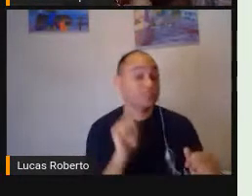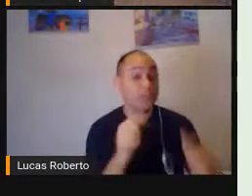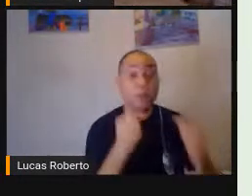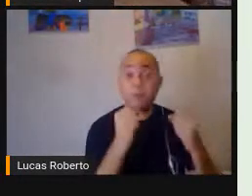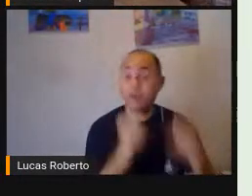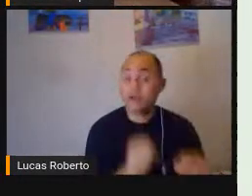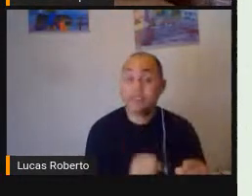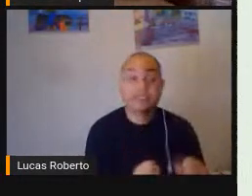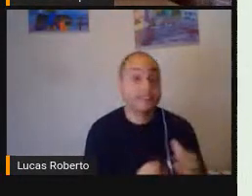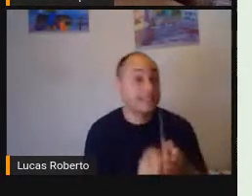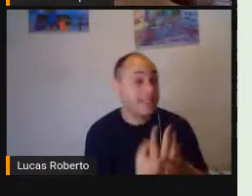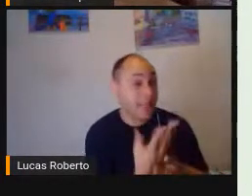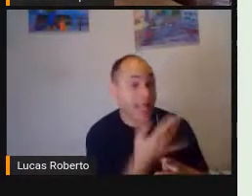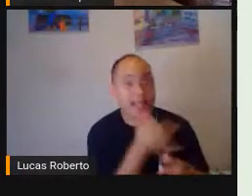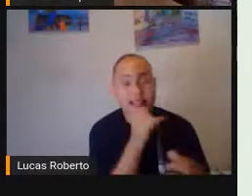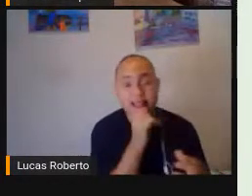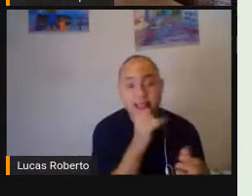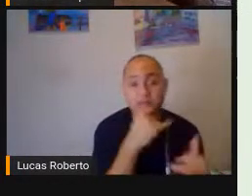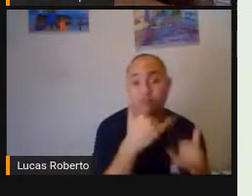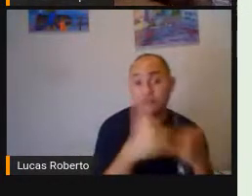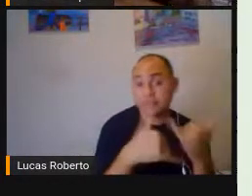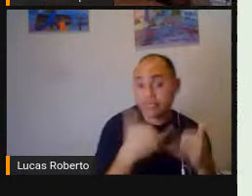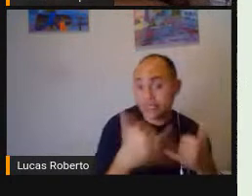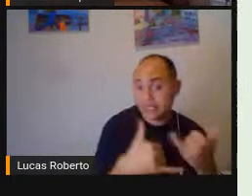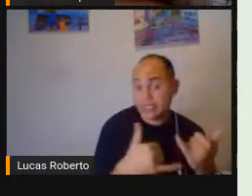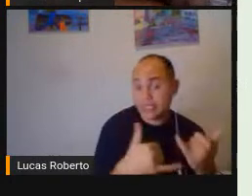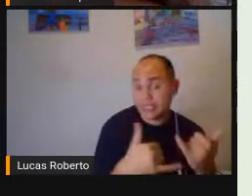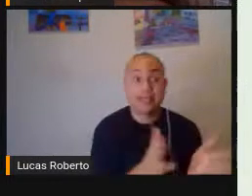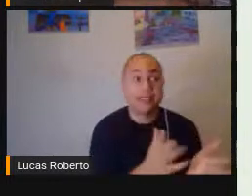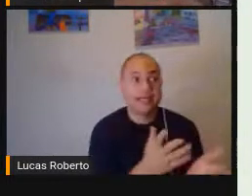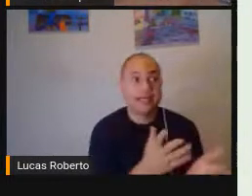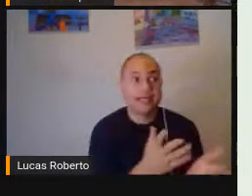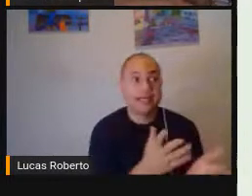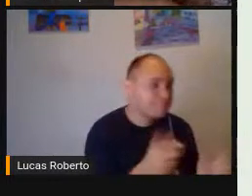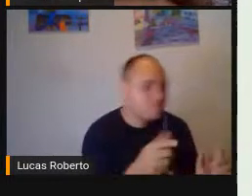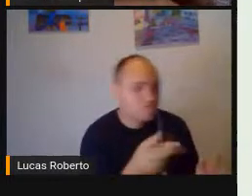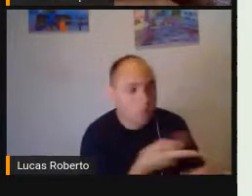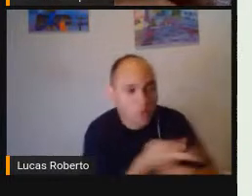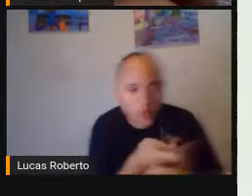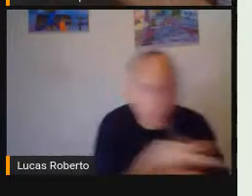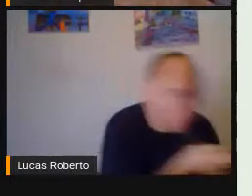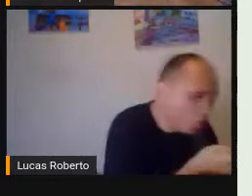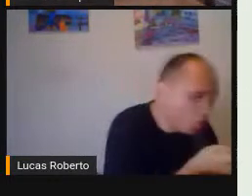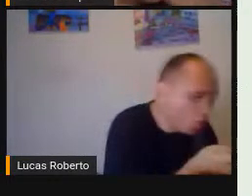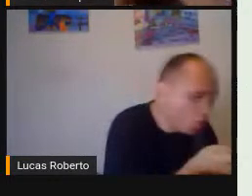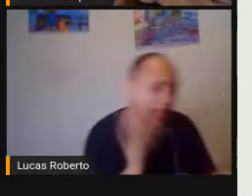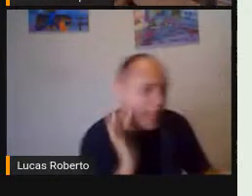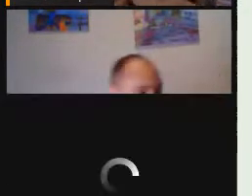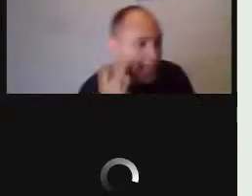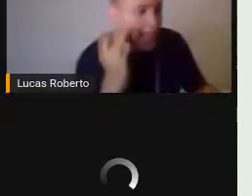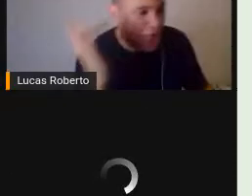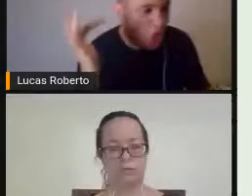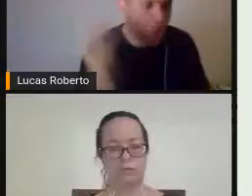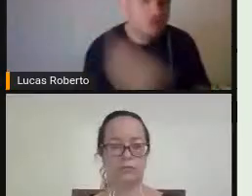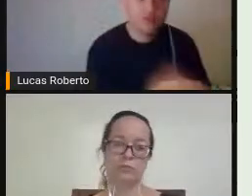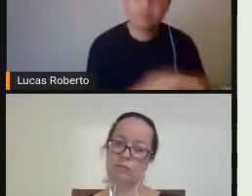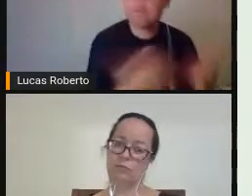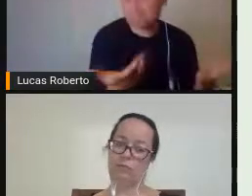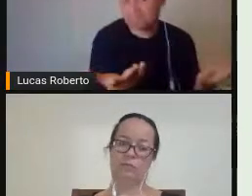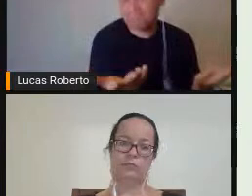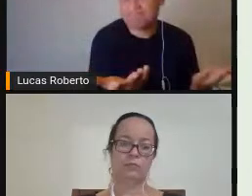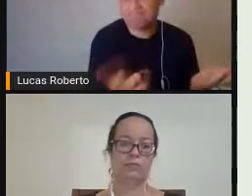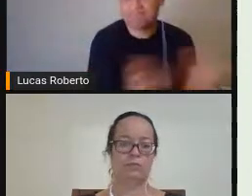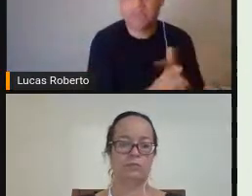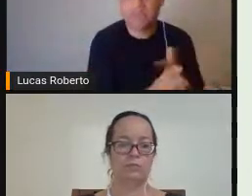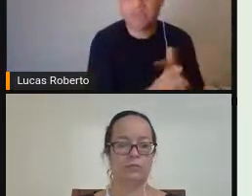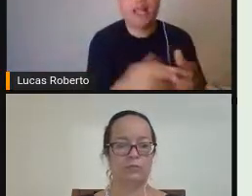tenha sentidos Na sala de aula Que tenha participação Que dê pra que todos Participem ali É gamificação Só que quando a